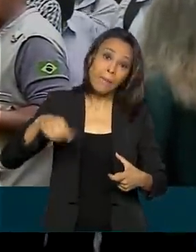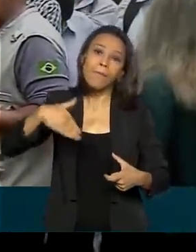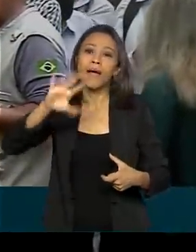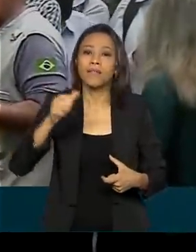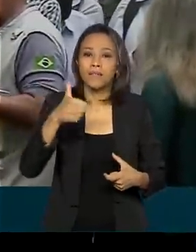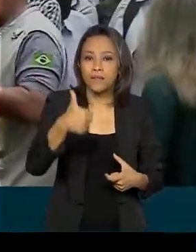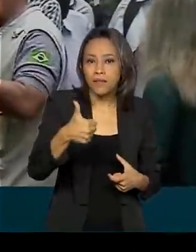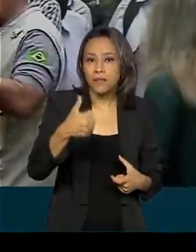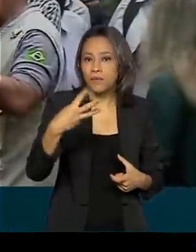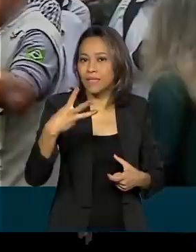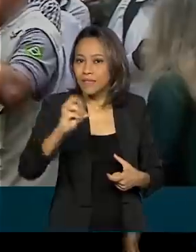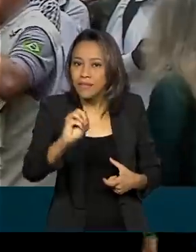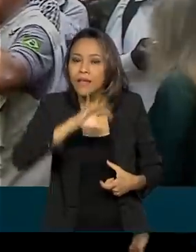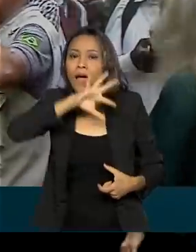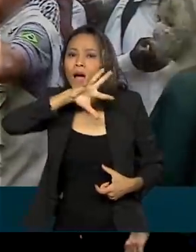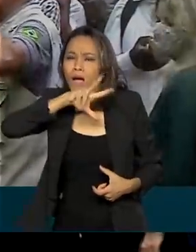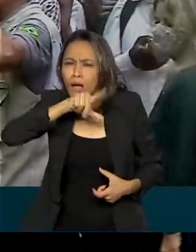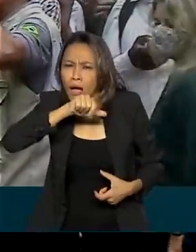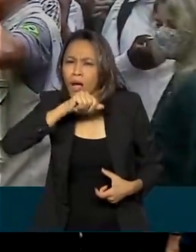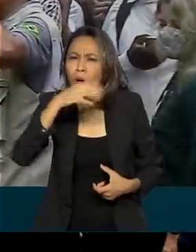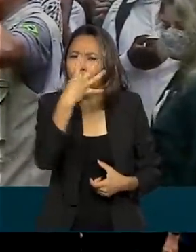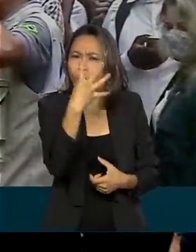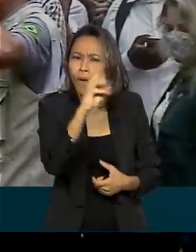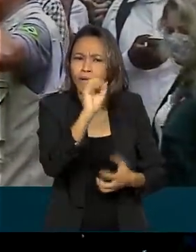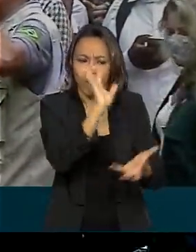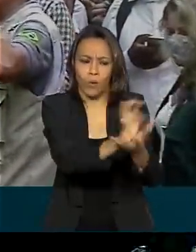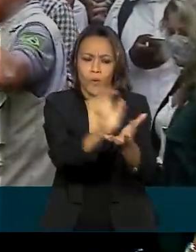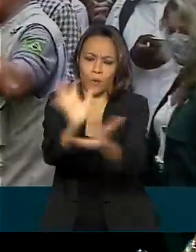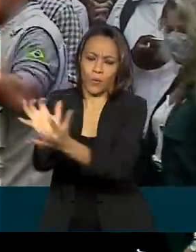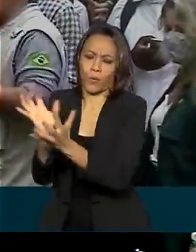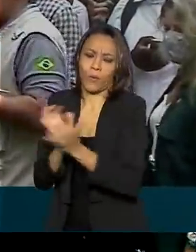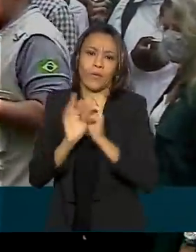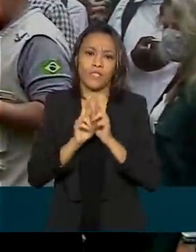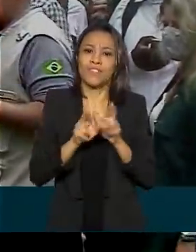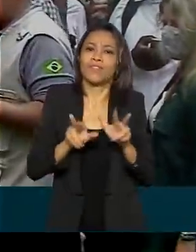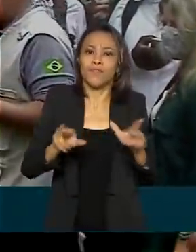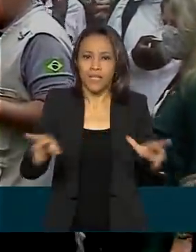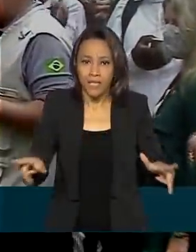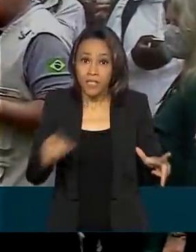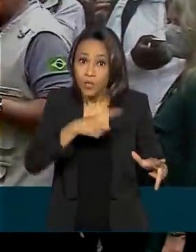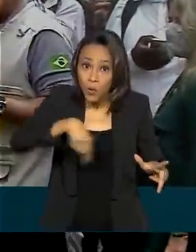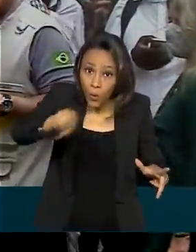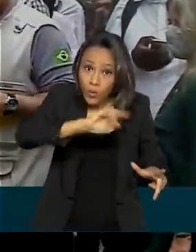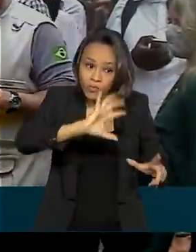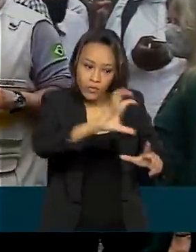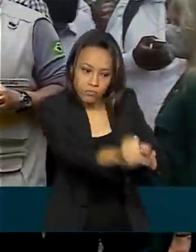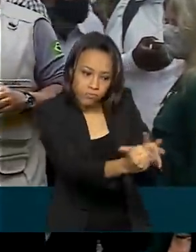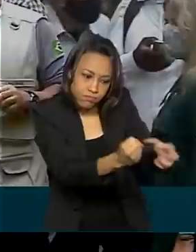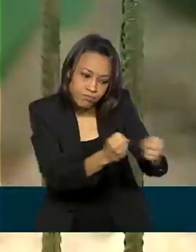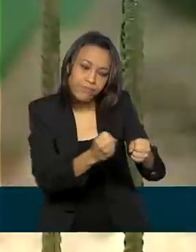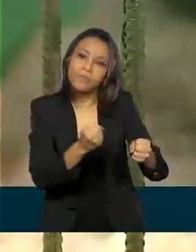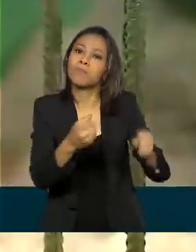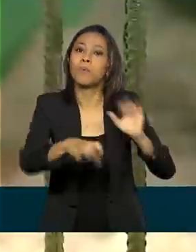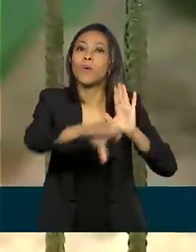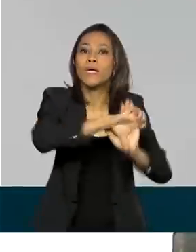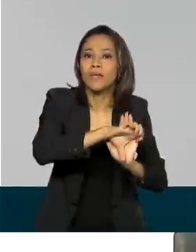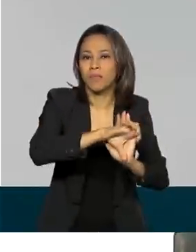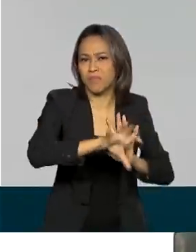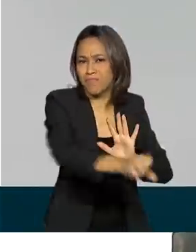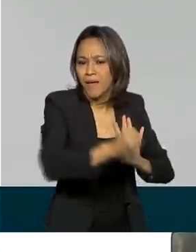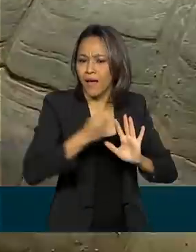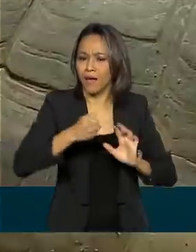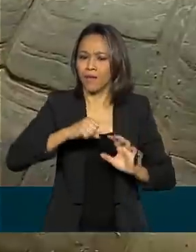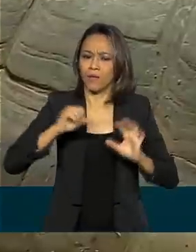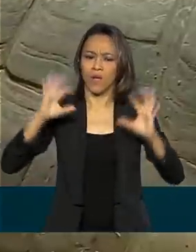animais de 40 espécies diferentes, todos eles resgatados de crimes ambientais. Onças,